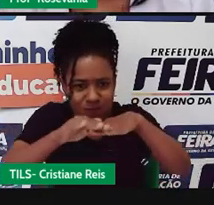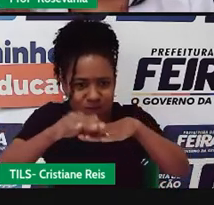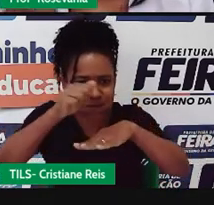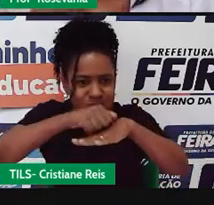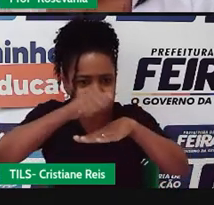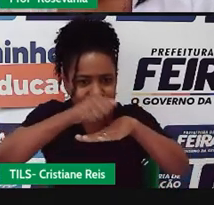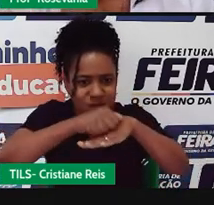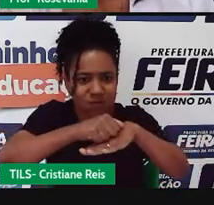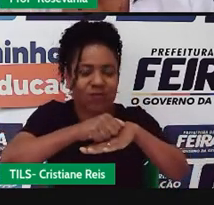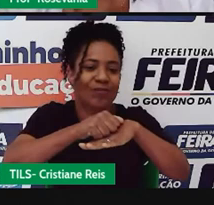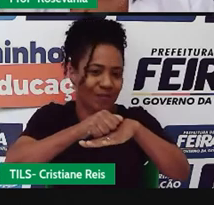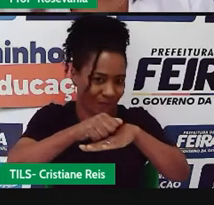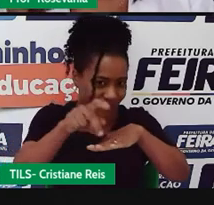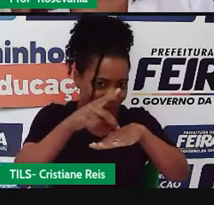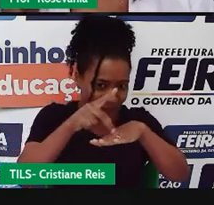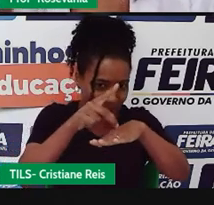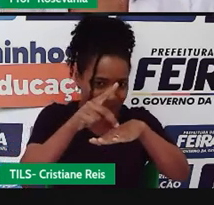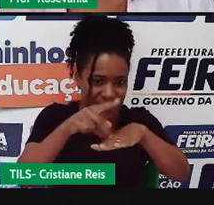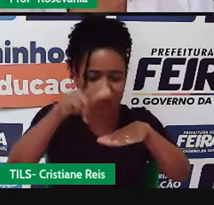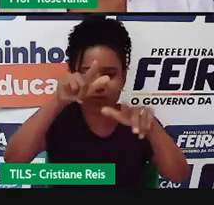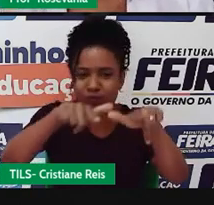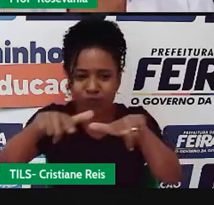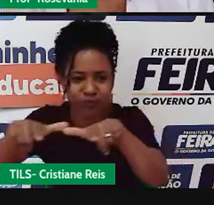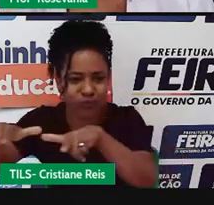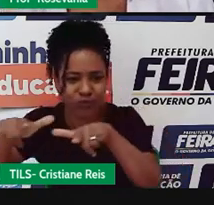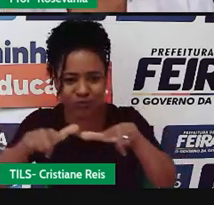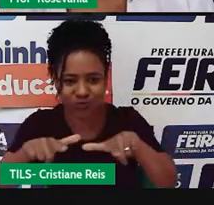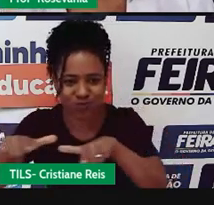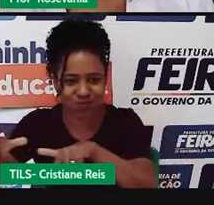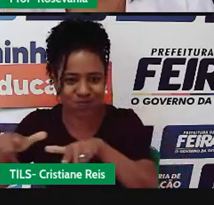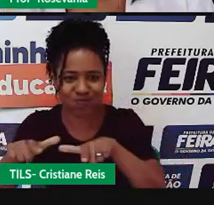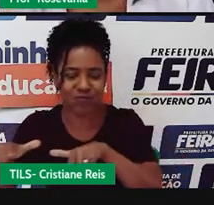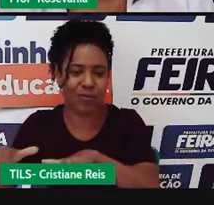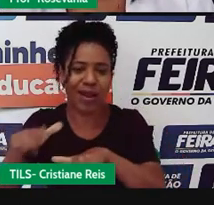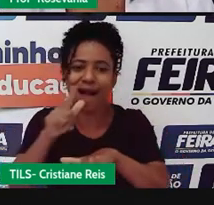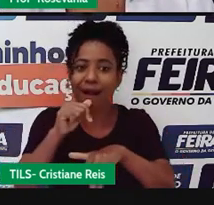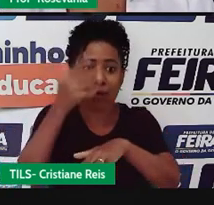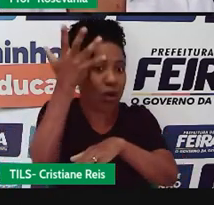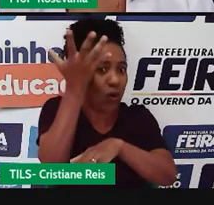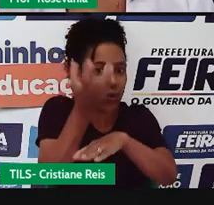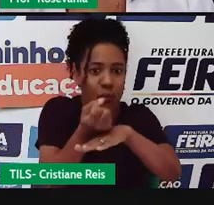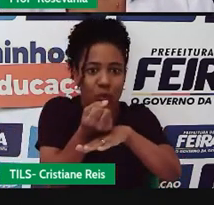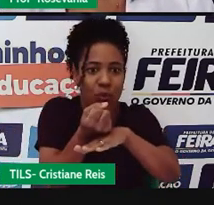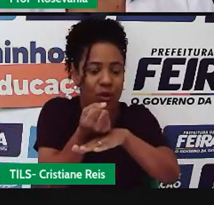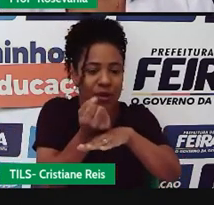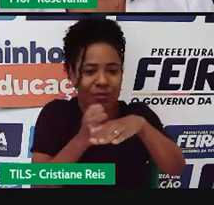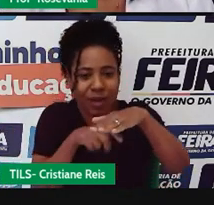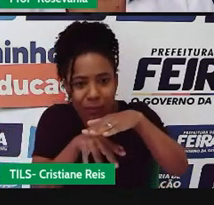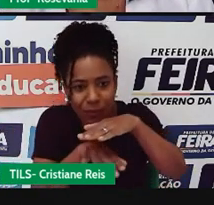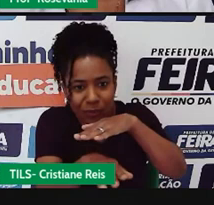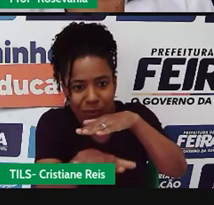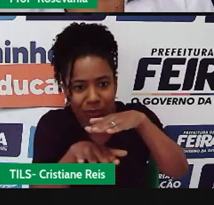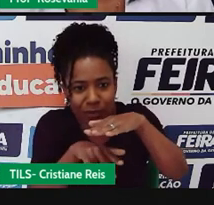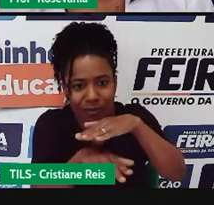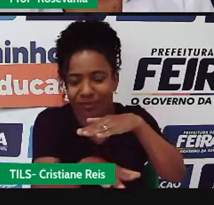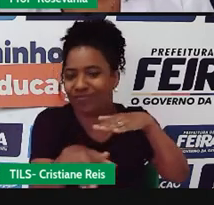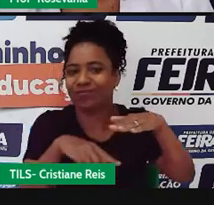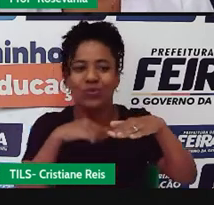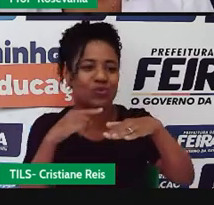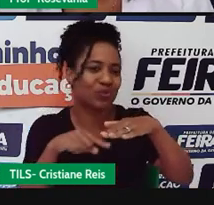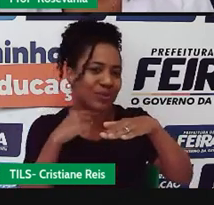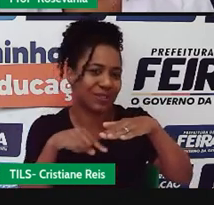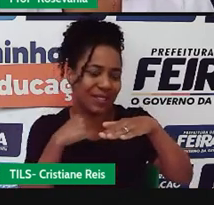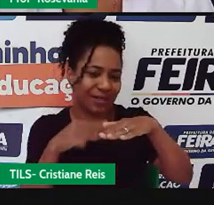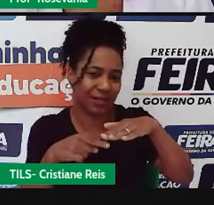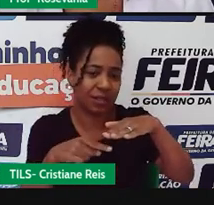colocado asfalto, colocado, né, pisos, e, consequentemente, a quantidade de água, ela não é suficiente, então, reduz